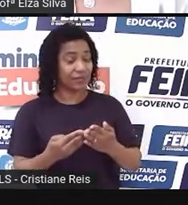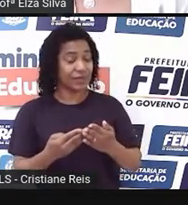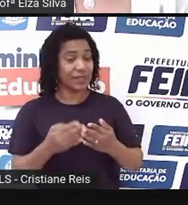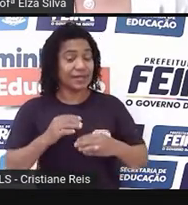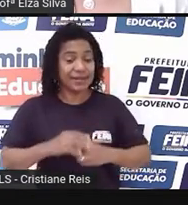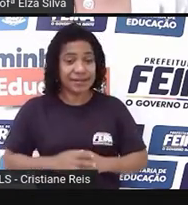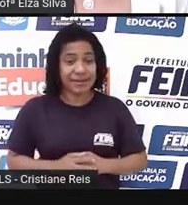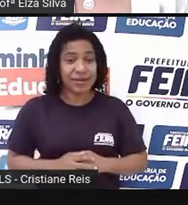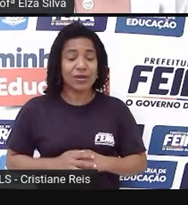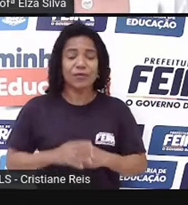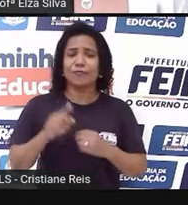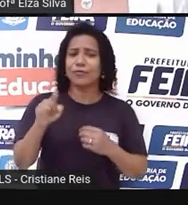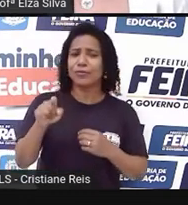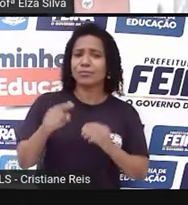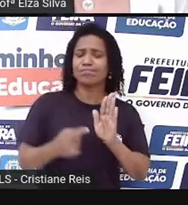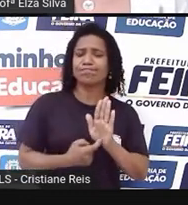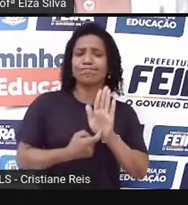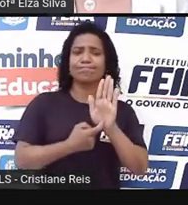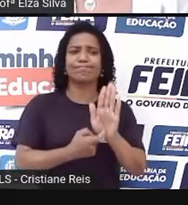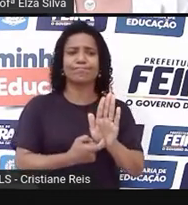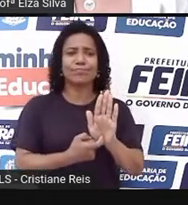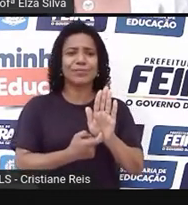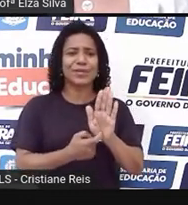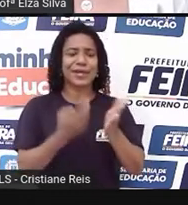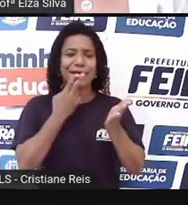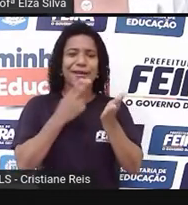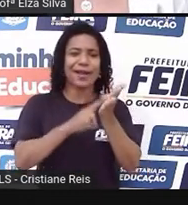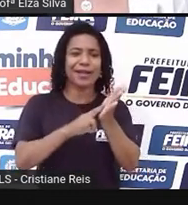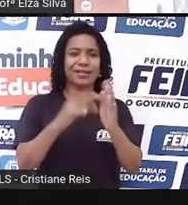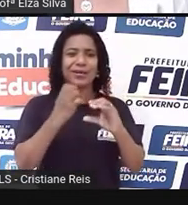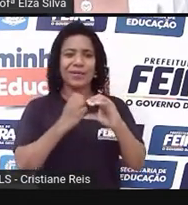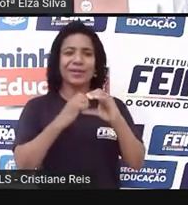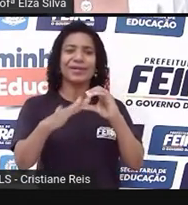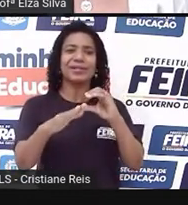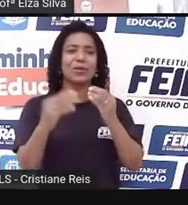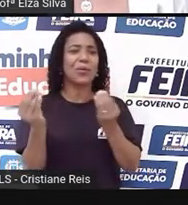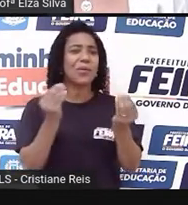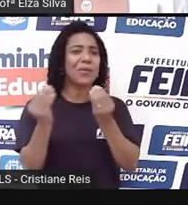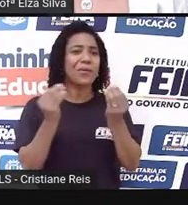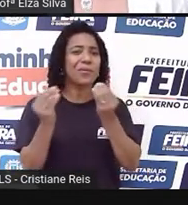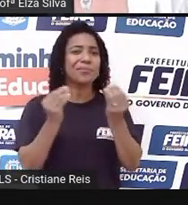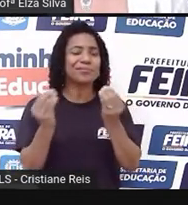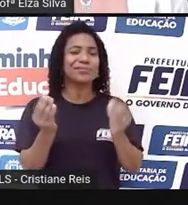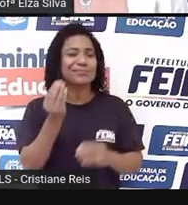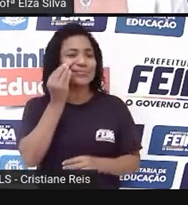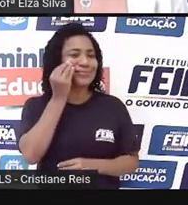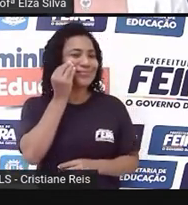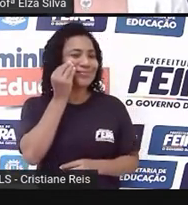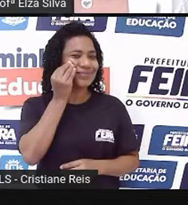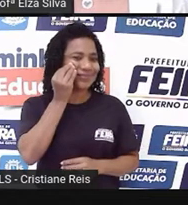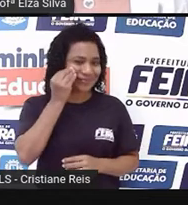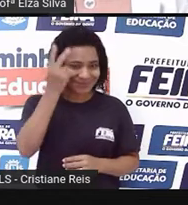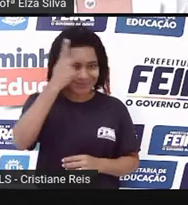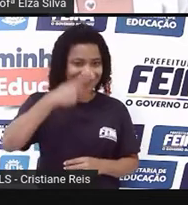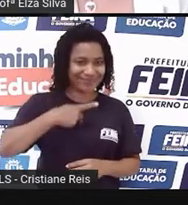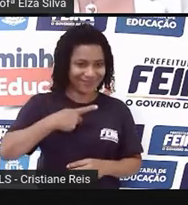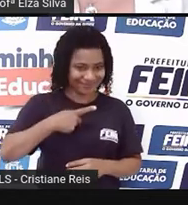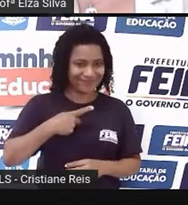se apresentar em uma carta ou em um email? Number two.